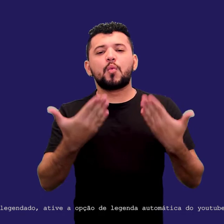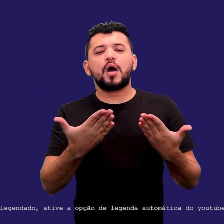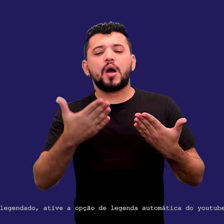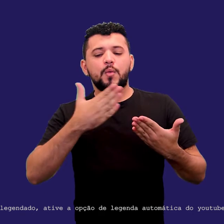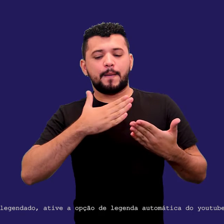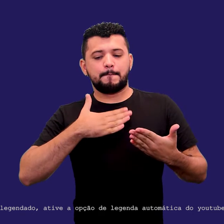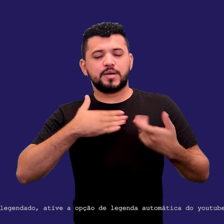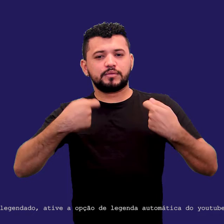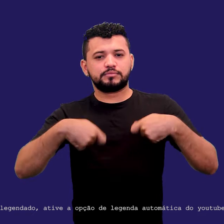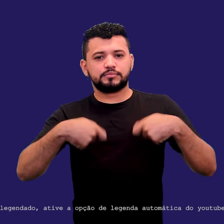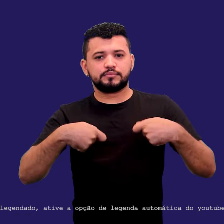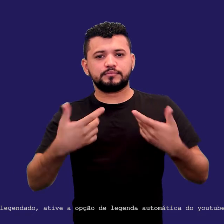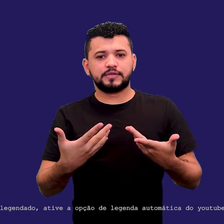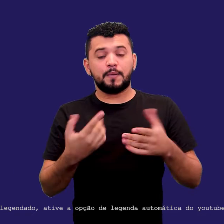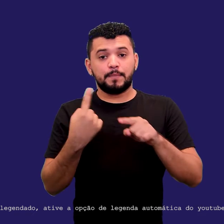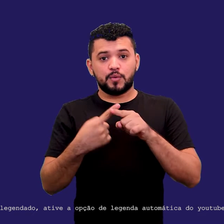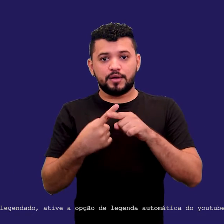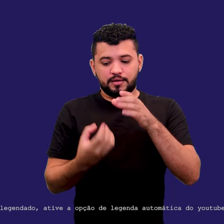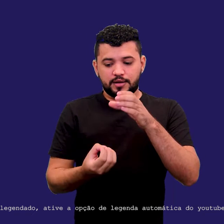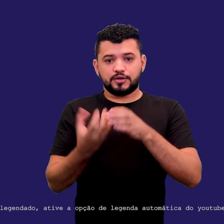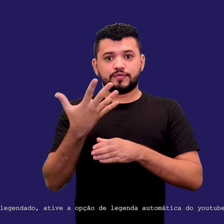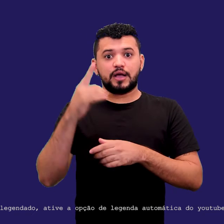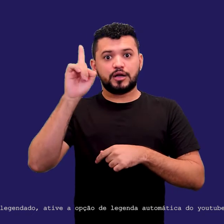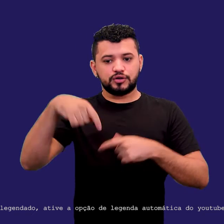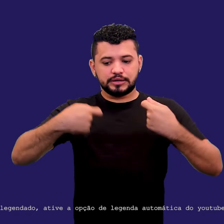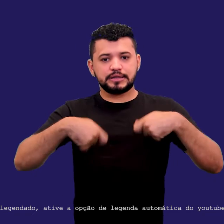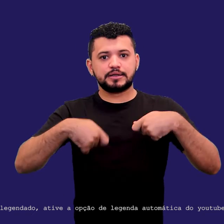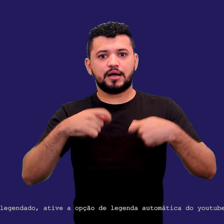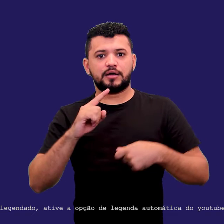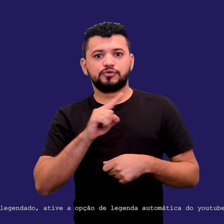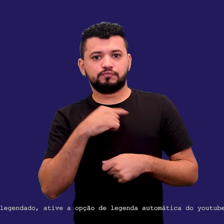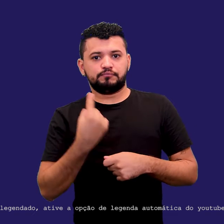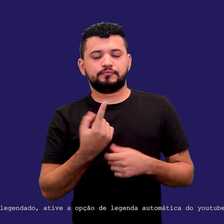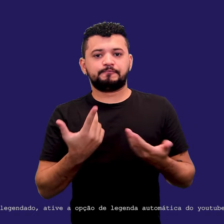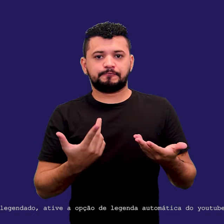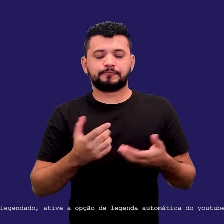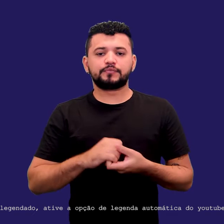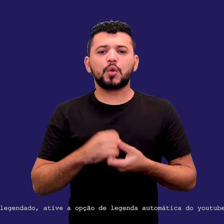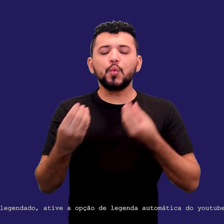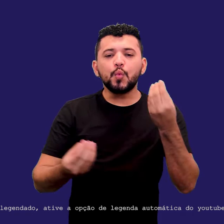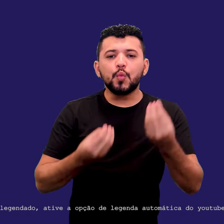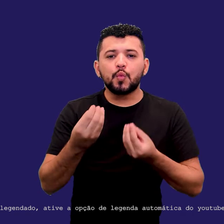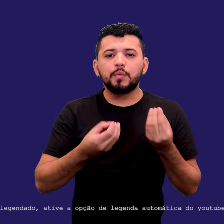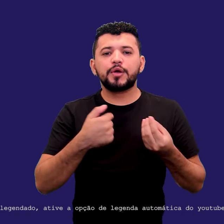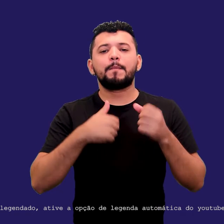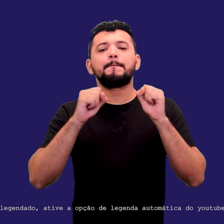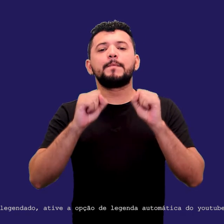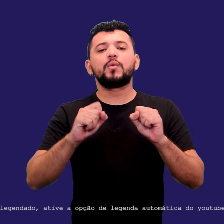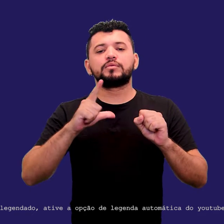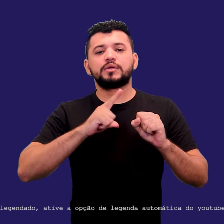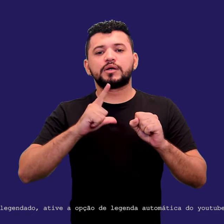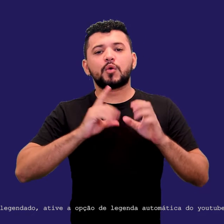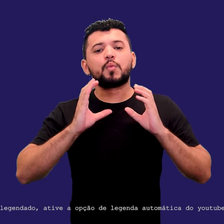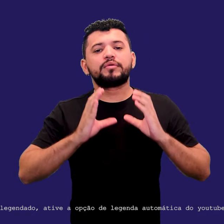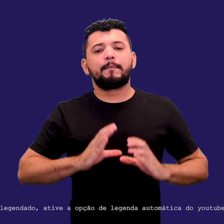criatividade é uma necessidade. Então, eu descobri isso. Então, agora, como é que eu posso ter um comportamento criativo?